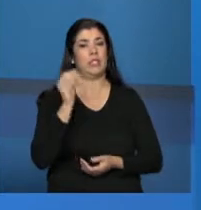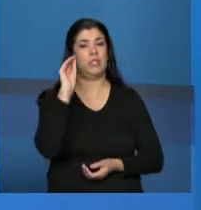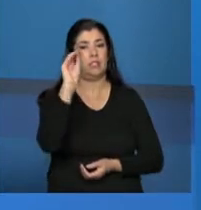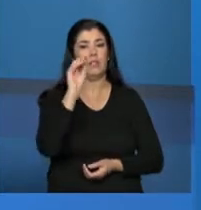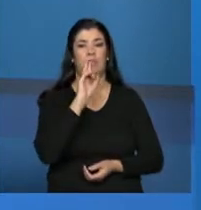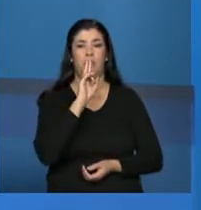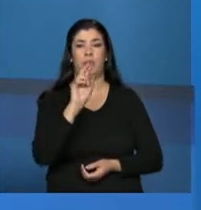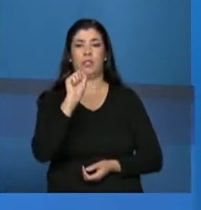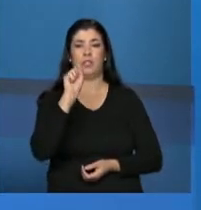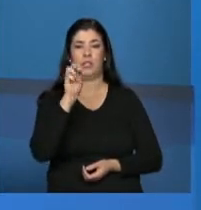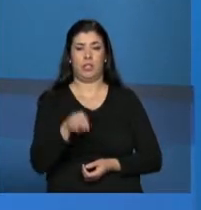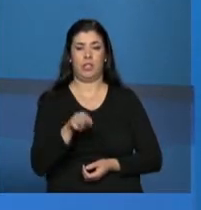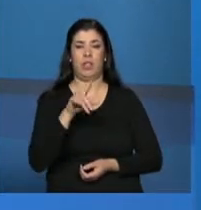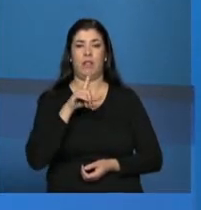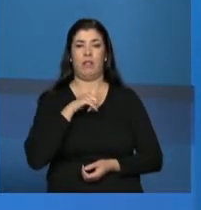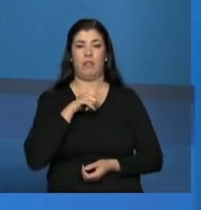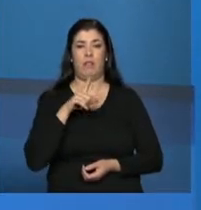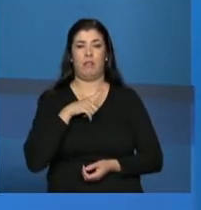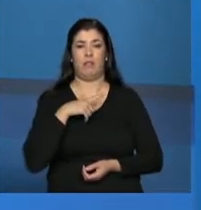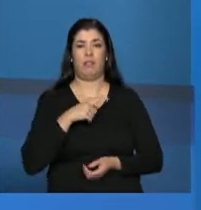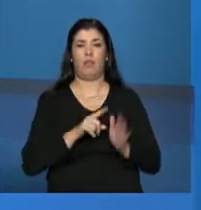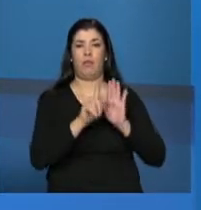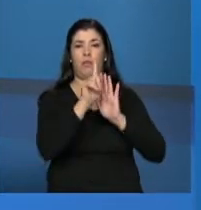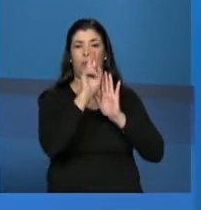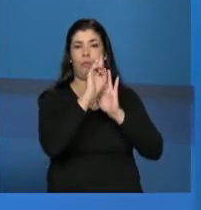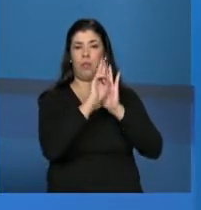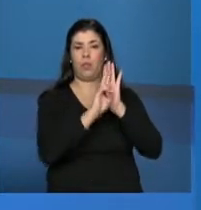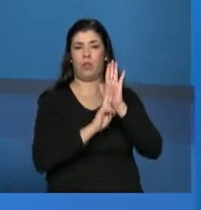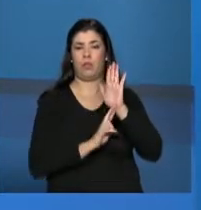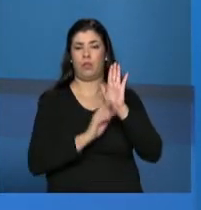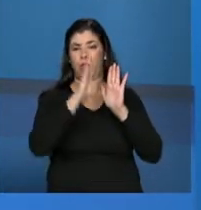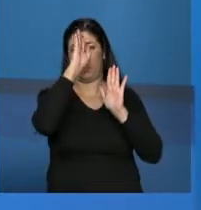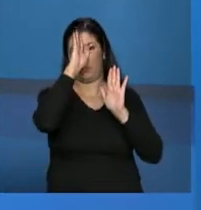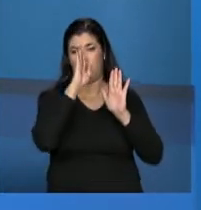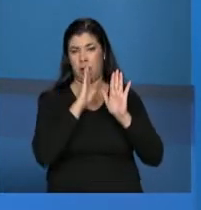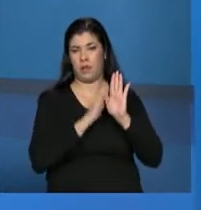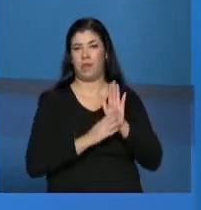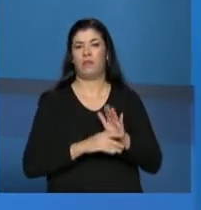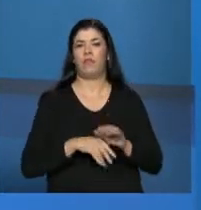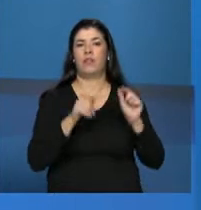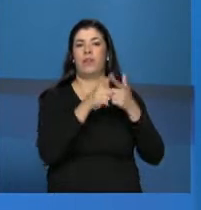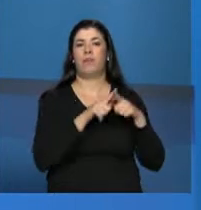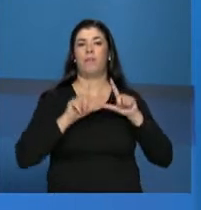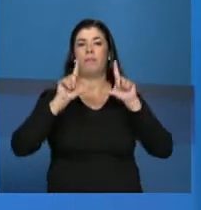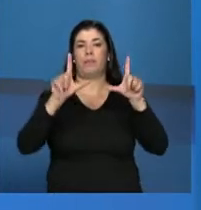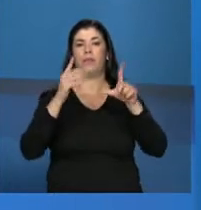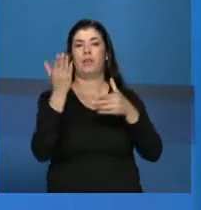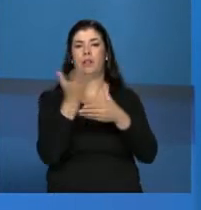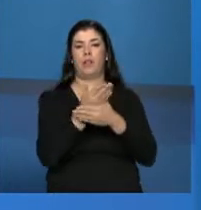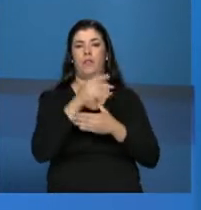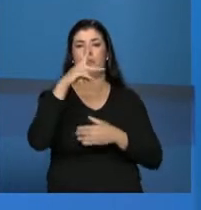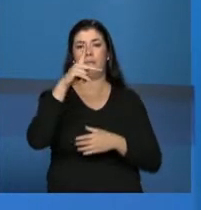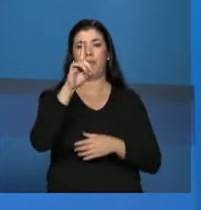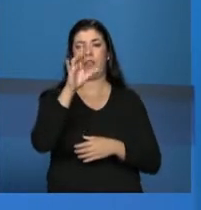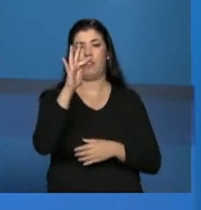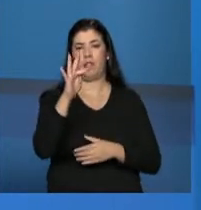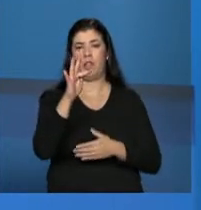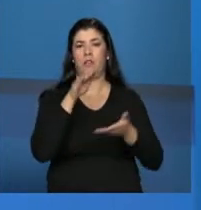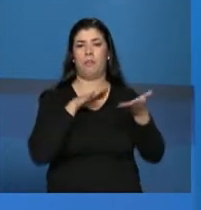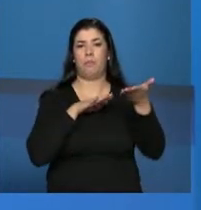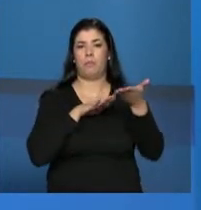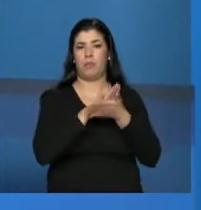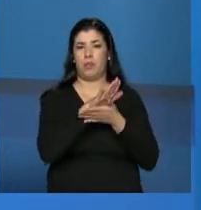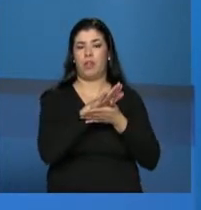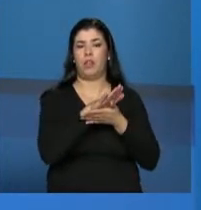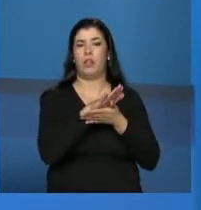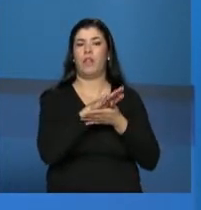pode-se gerar um atestado de gratuidade. É um arquivo em PDF que ele gera, ele pode imprimir, deve ser entregue à